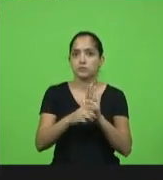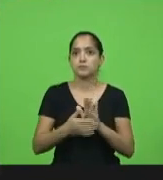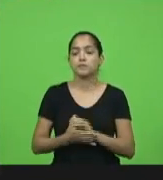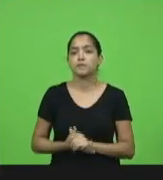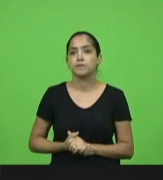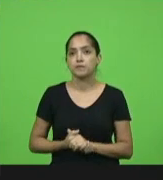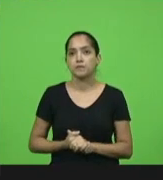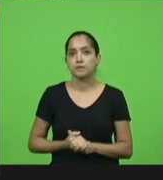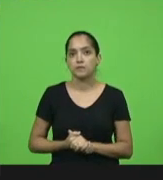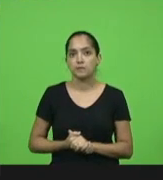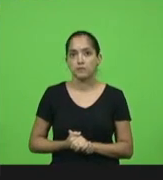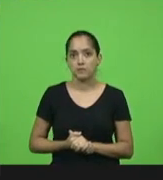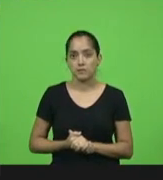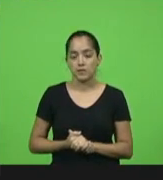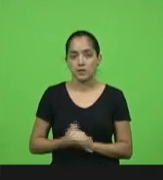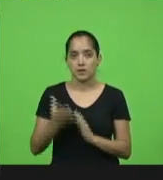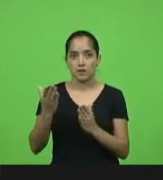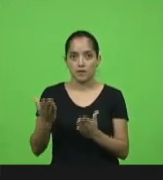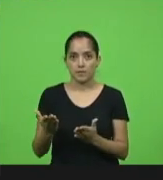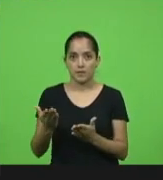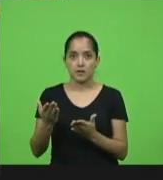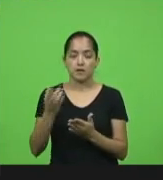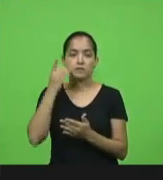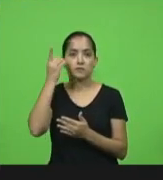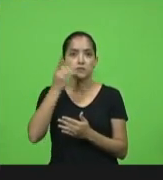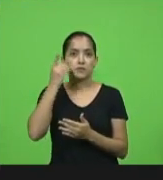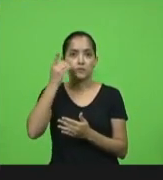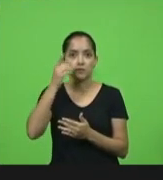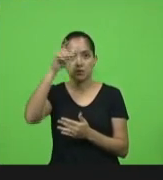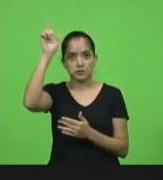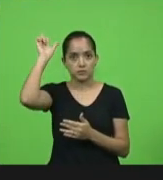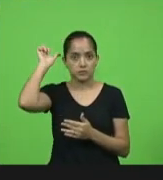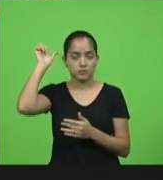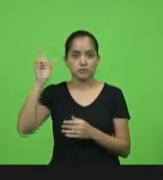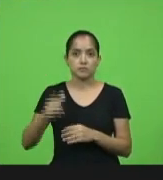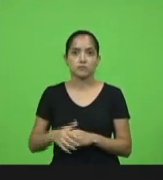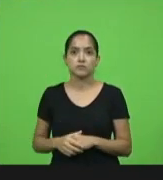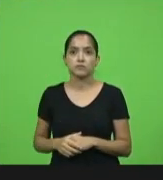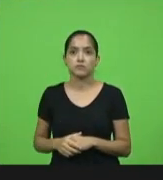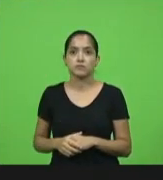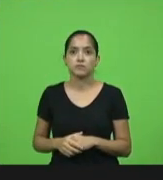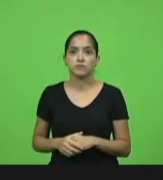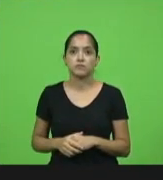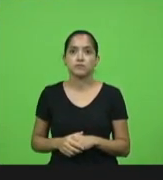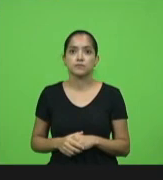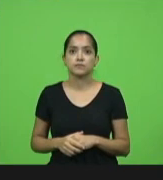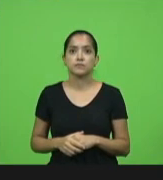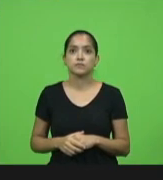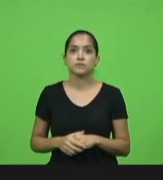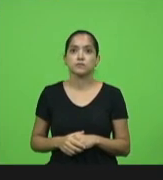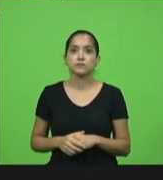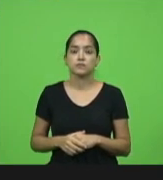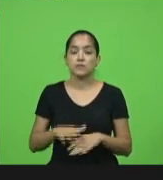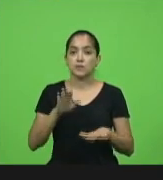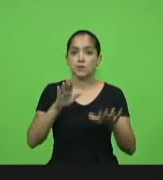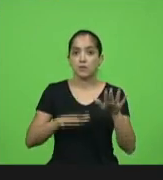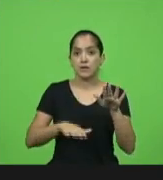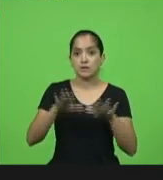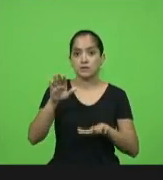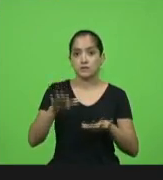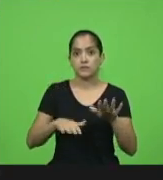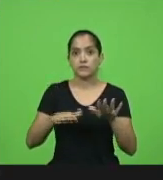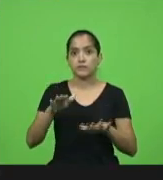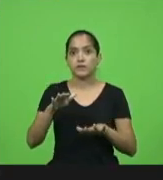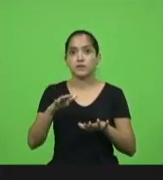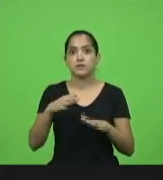uma palavra ainda para discutir a matéria deputado sargento Lima bom as vezes eu